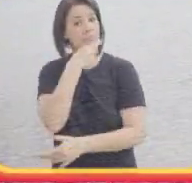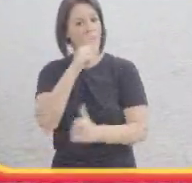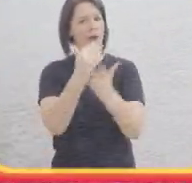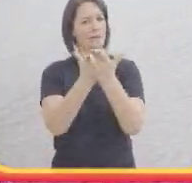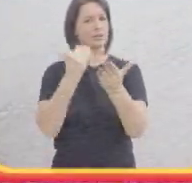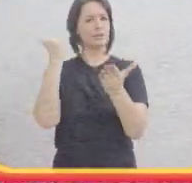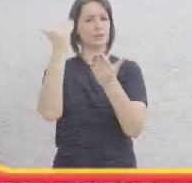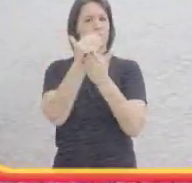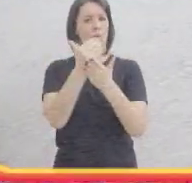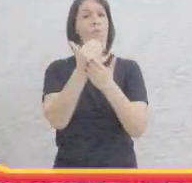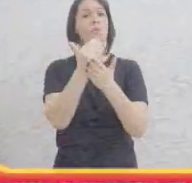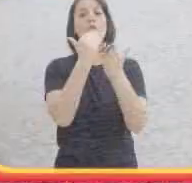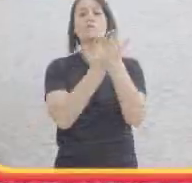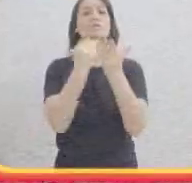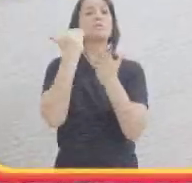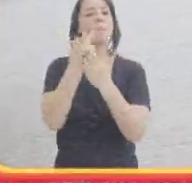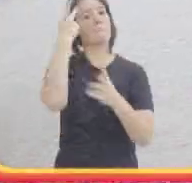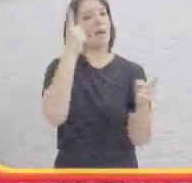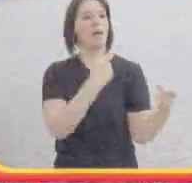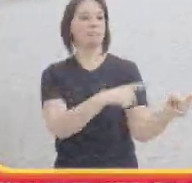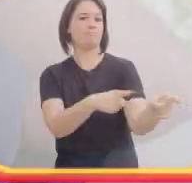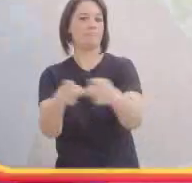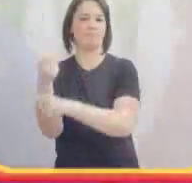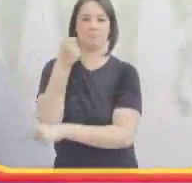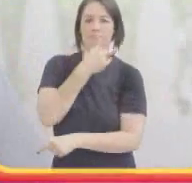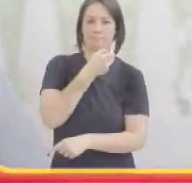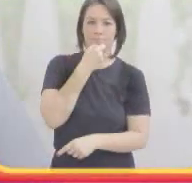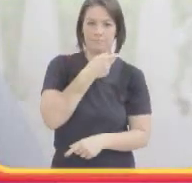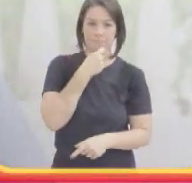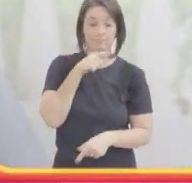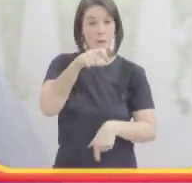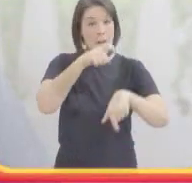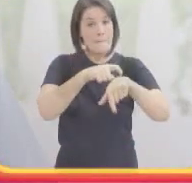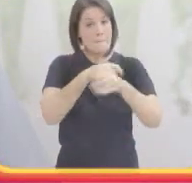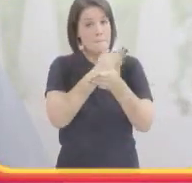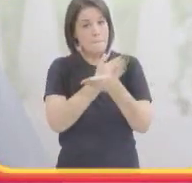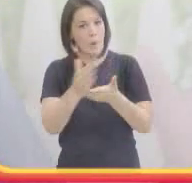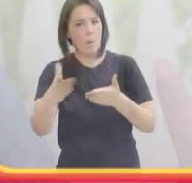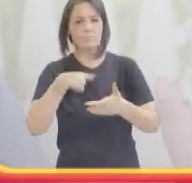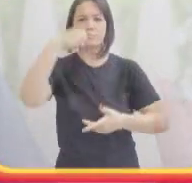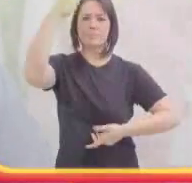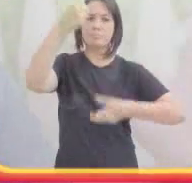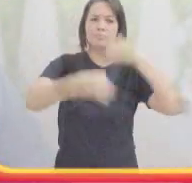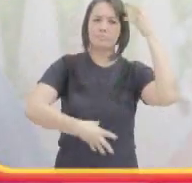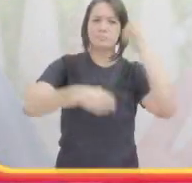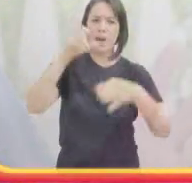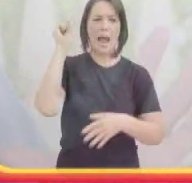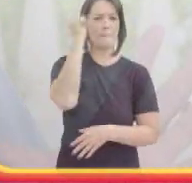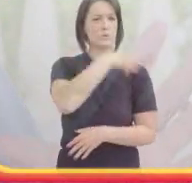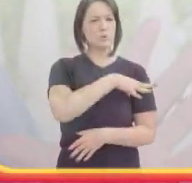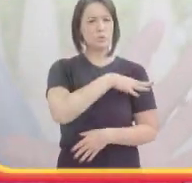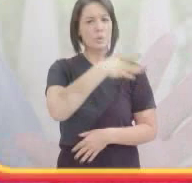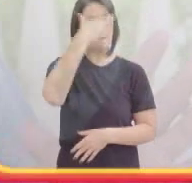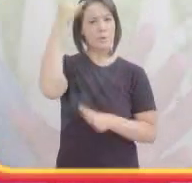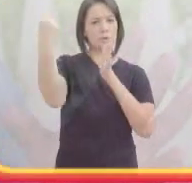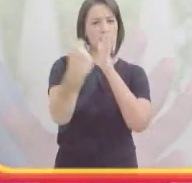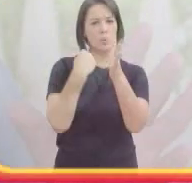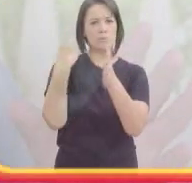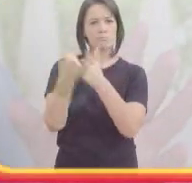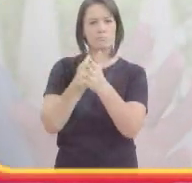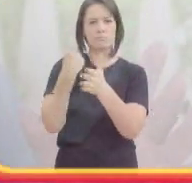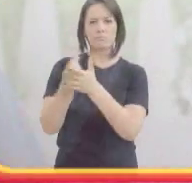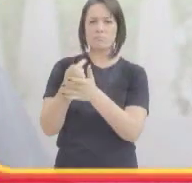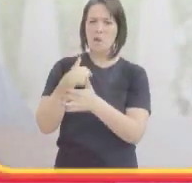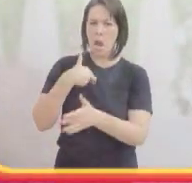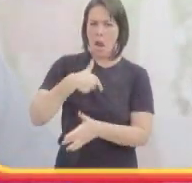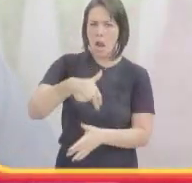sentido, ela abraça todo mundo, assim. Porque comédia é exagero, só que é um exagero pra provocar um riso, né. Então, a partir